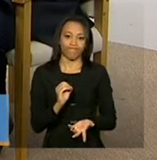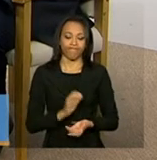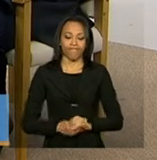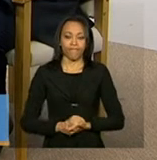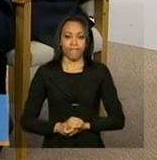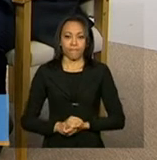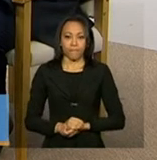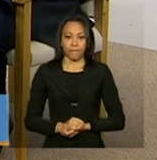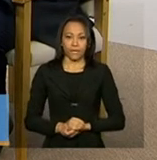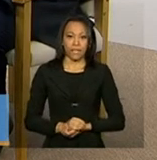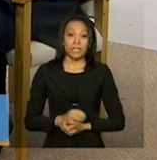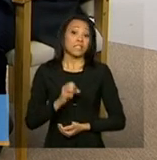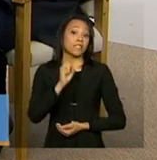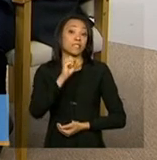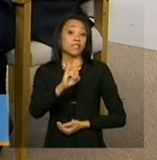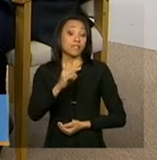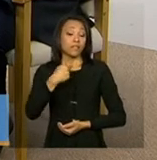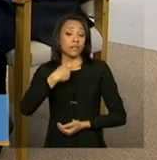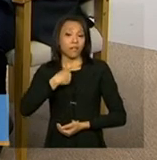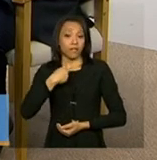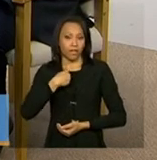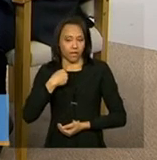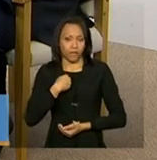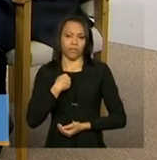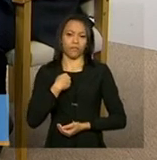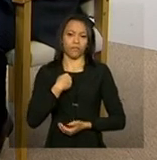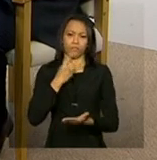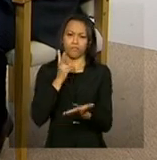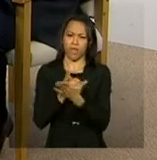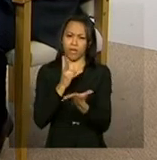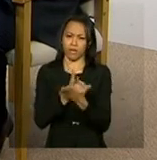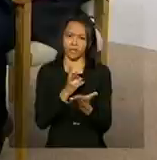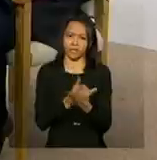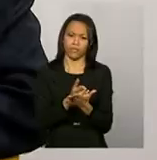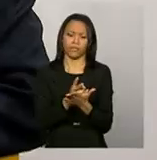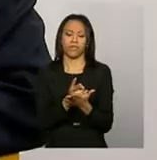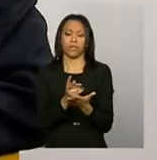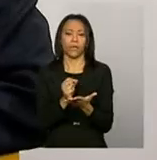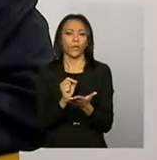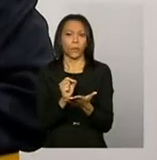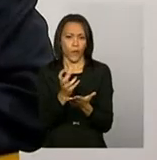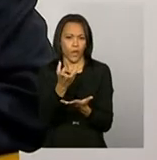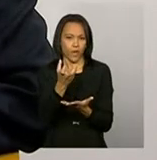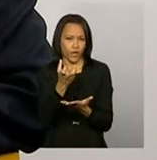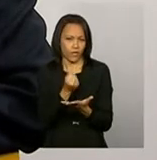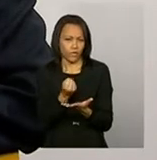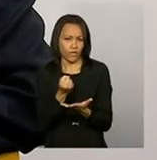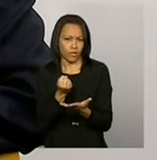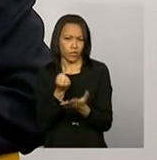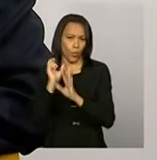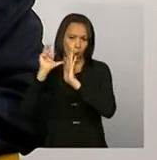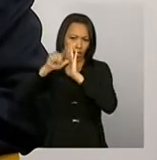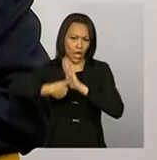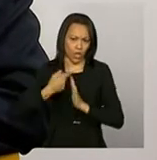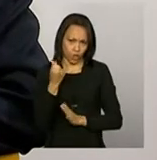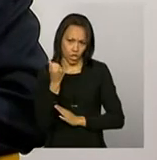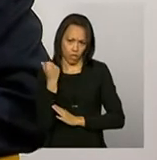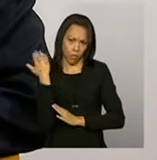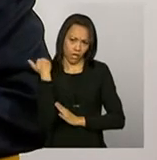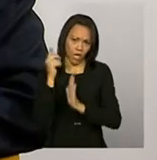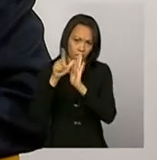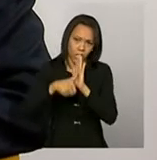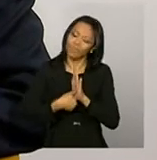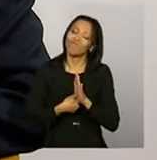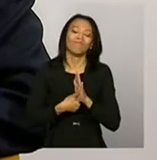E se eu prestar a conta, mesmo que intempestivamente, eu recebo o retroativo? Não. A legislação